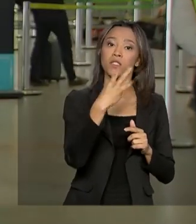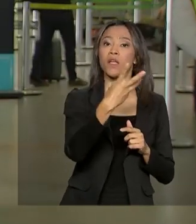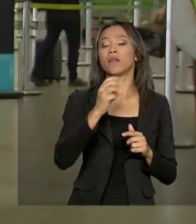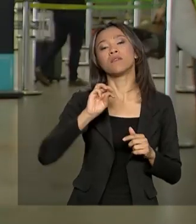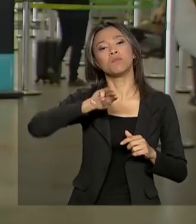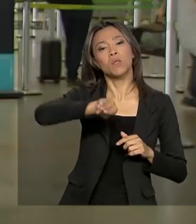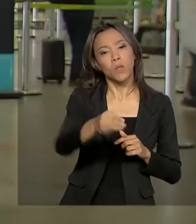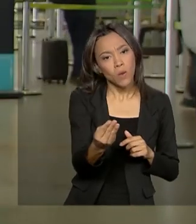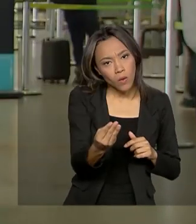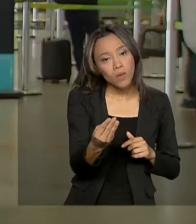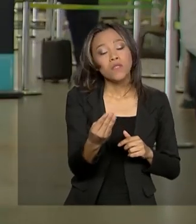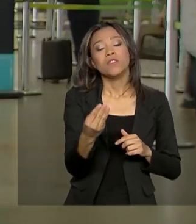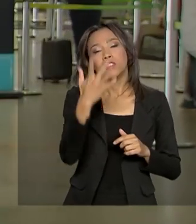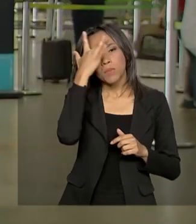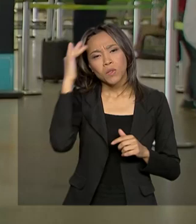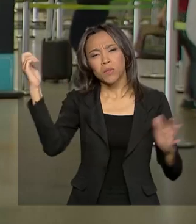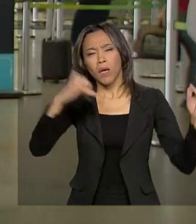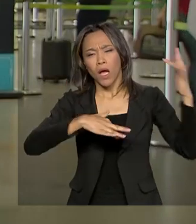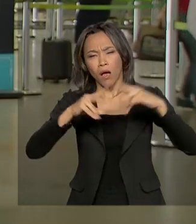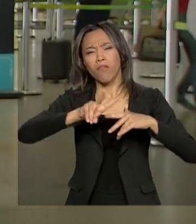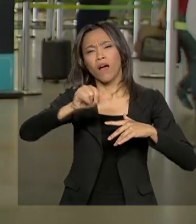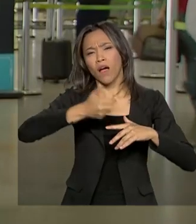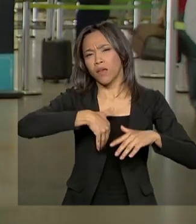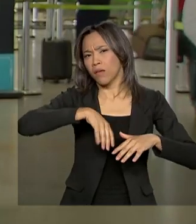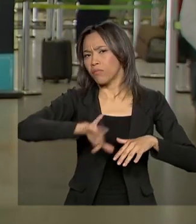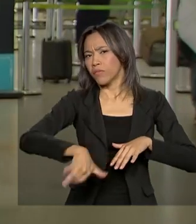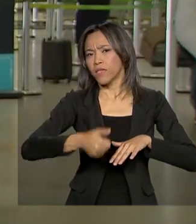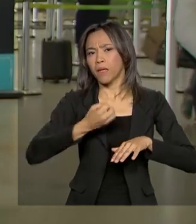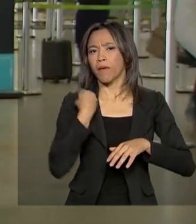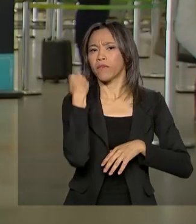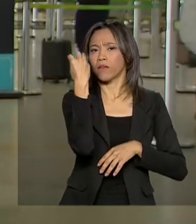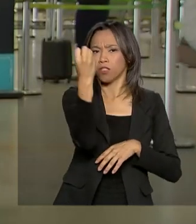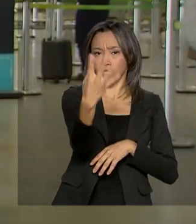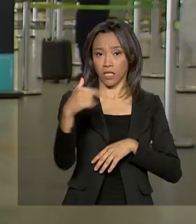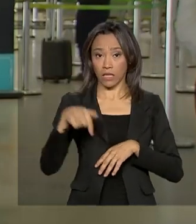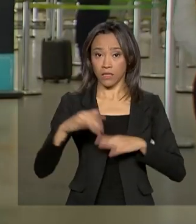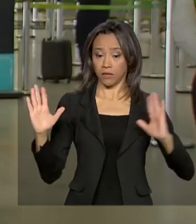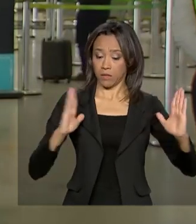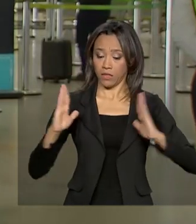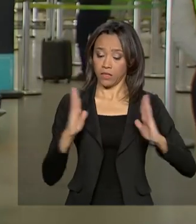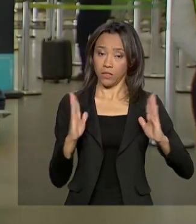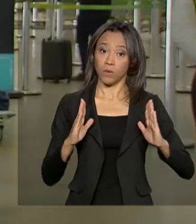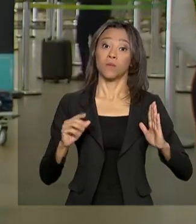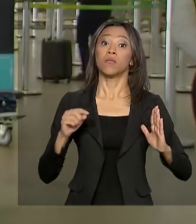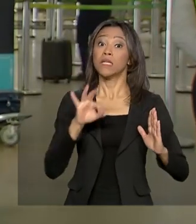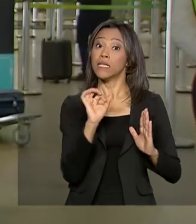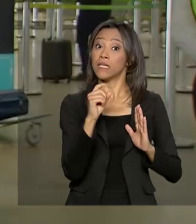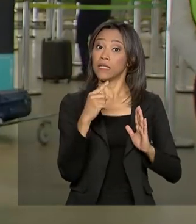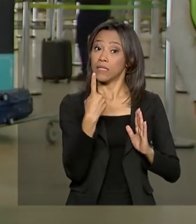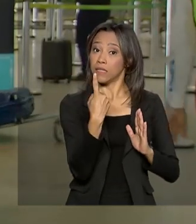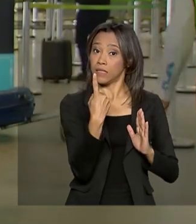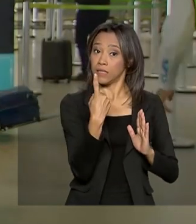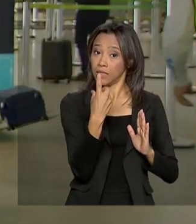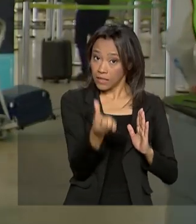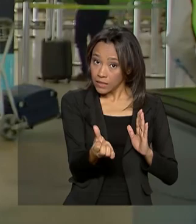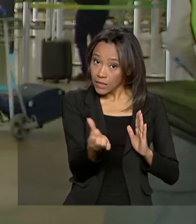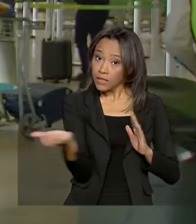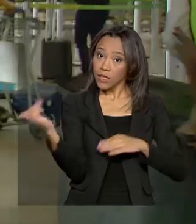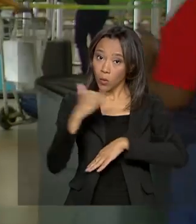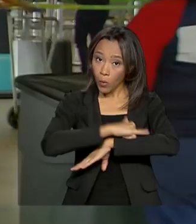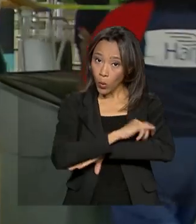passageiros devem viajar nesse período e devem ser registrados, nesses 16 aeroportos de maior